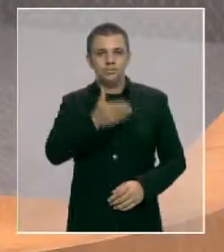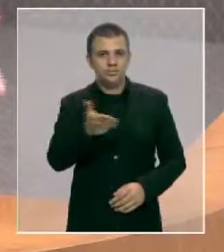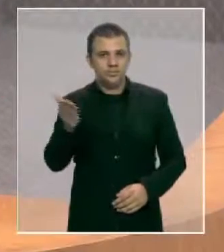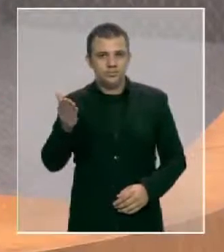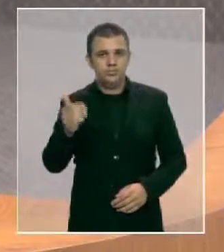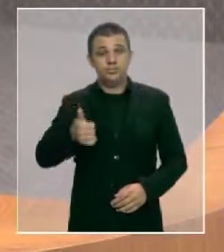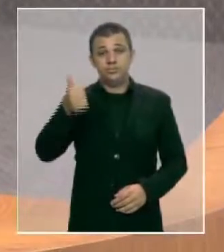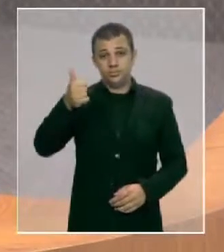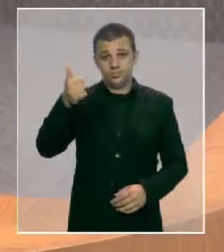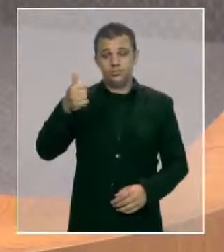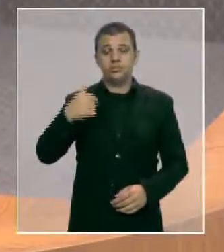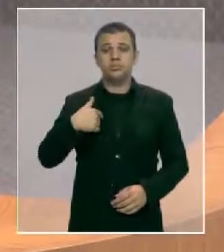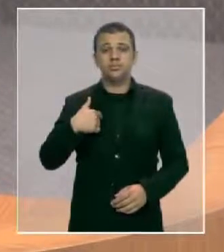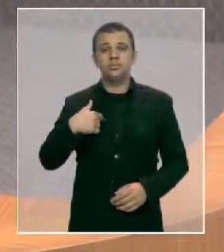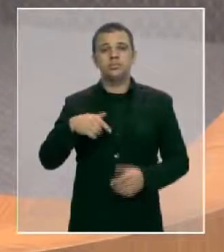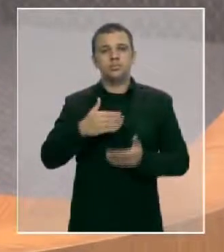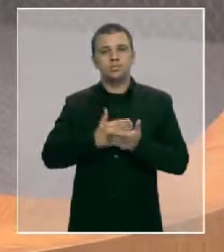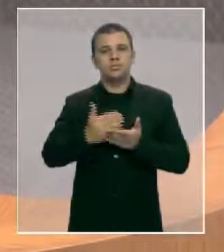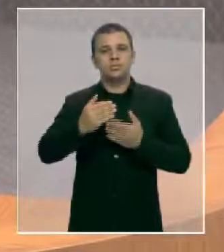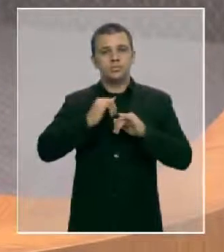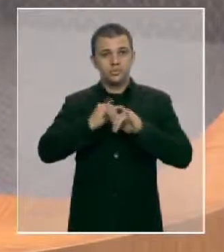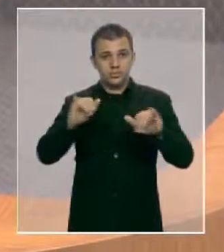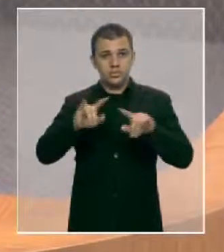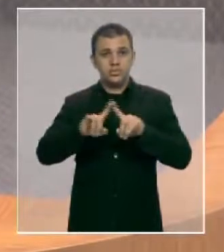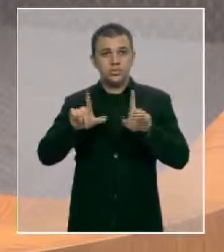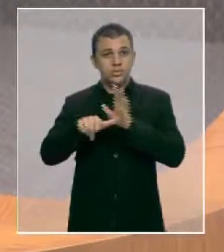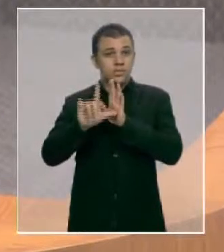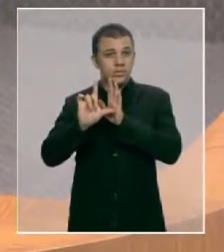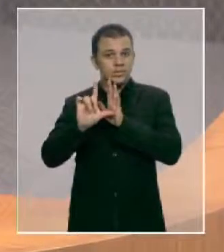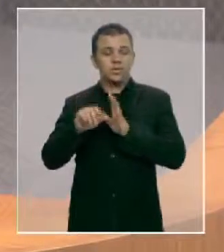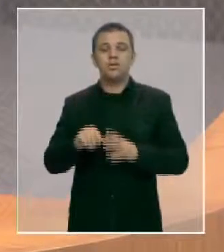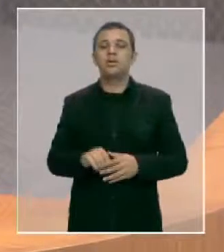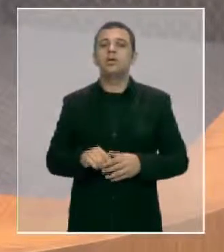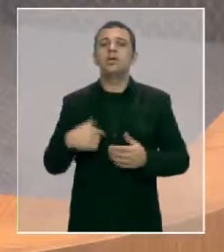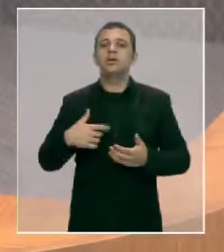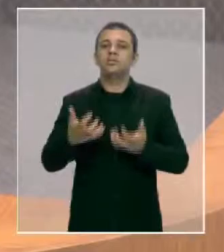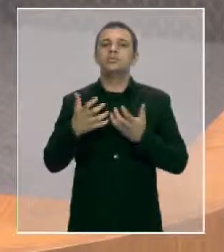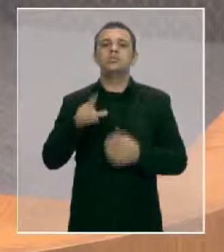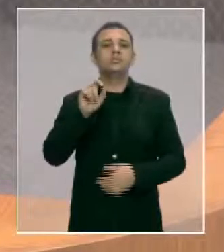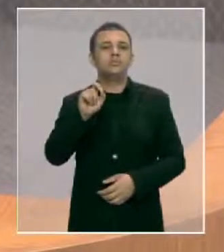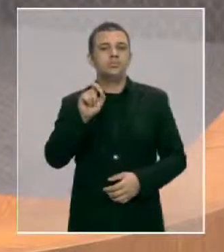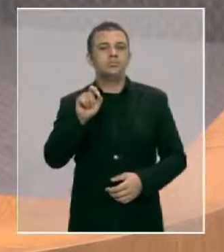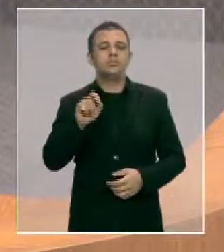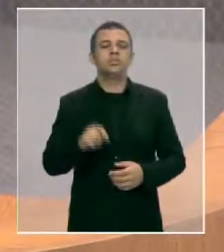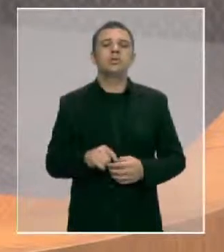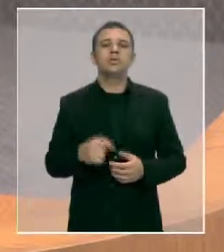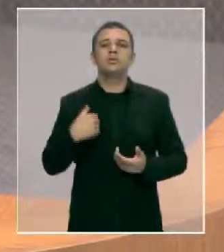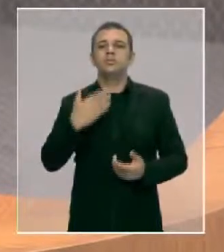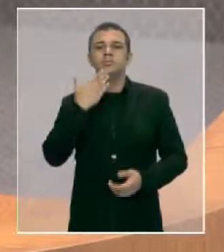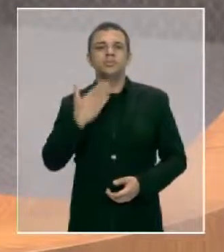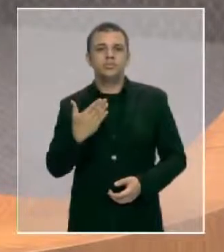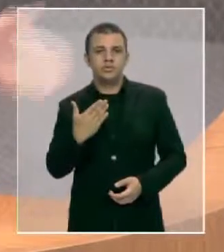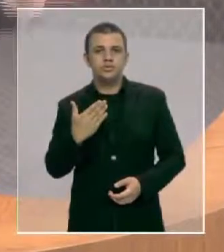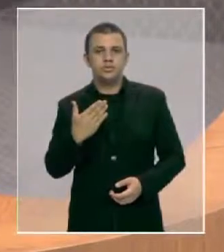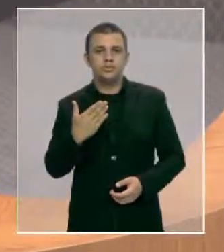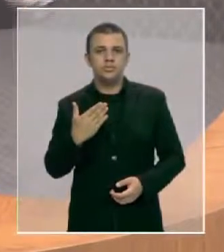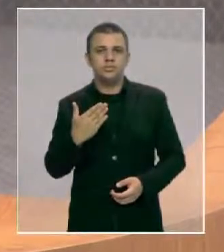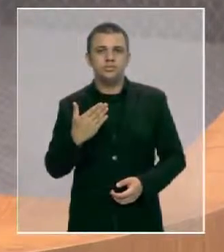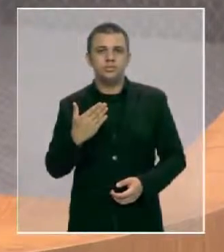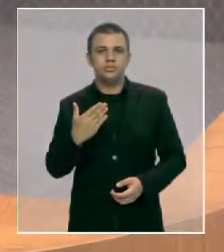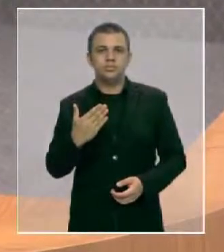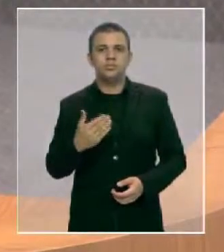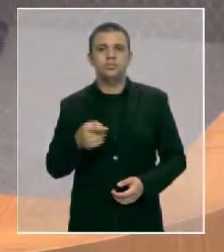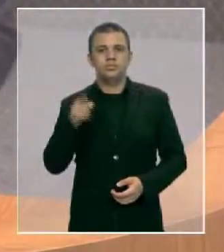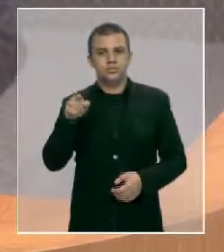Primeiramente, antes de iniciar meu pronunciamento, gostaria de fazer aqui uma solicitação à